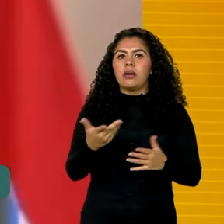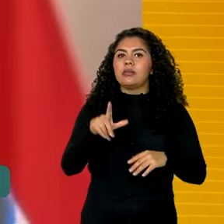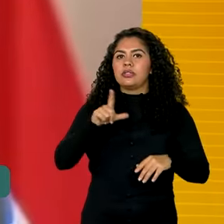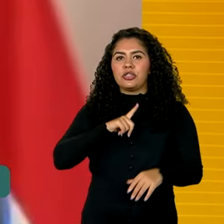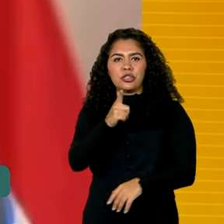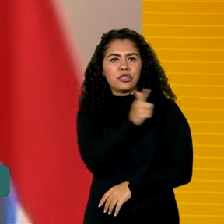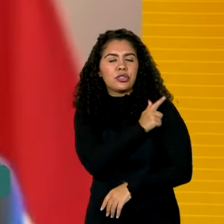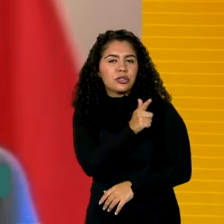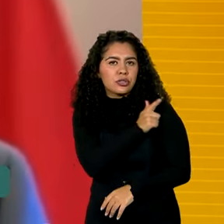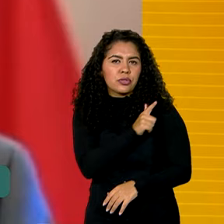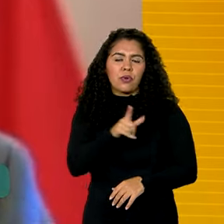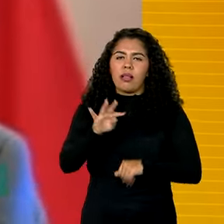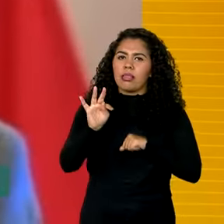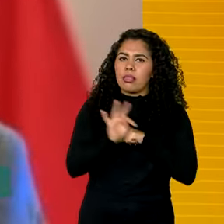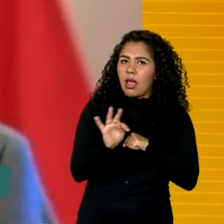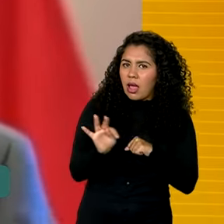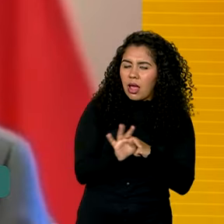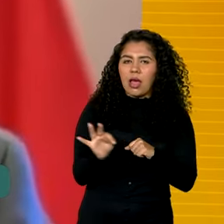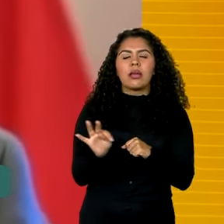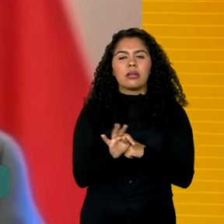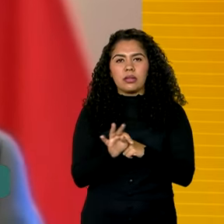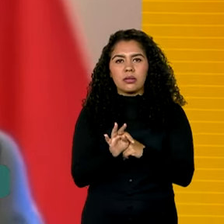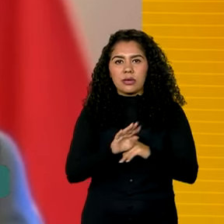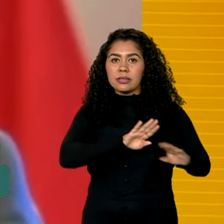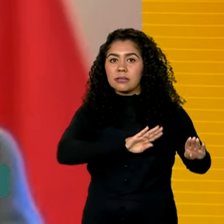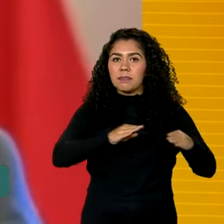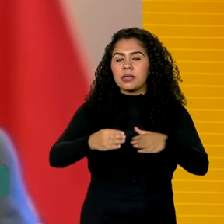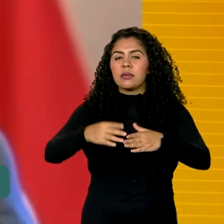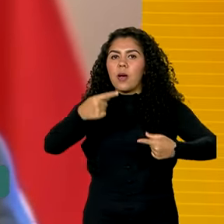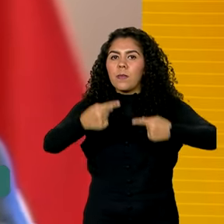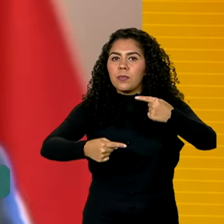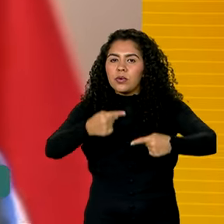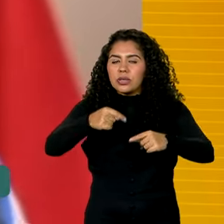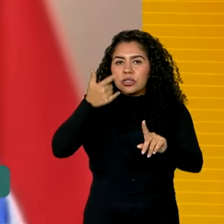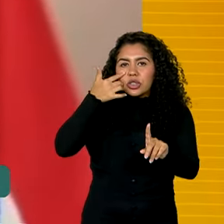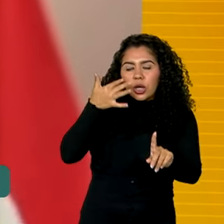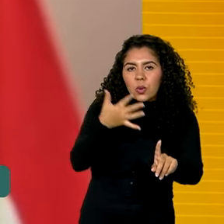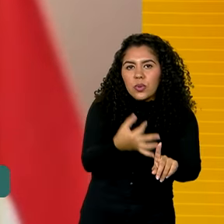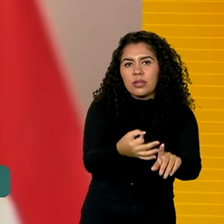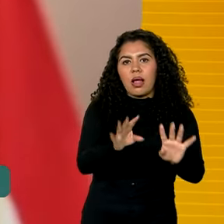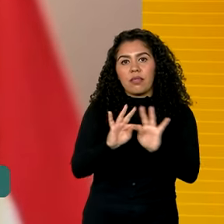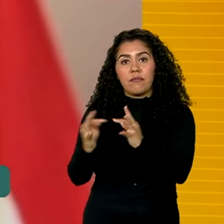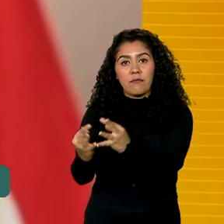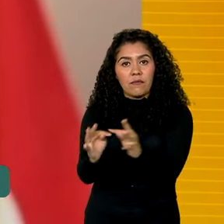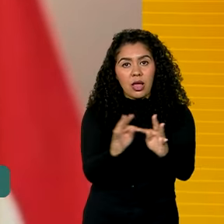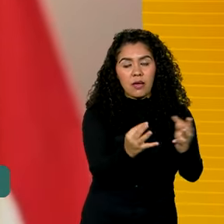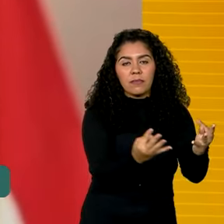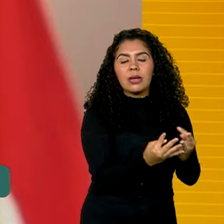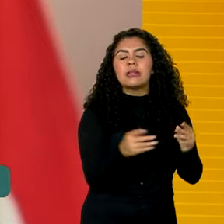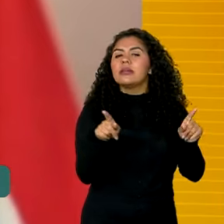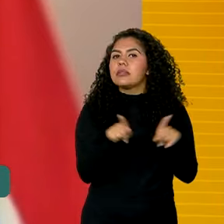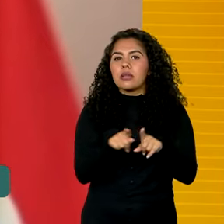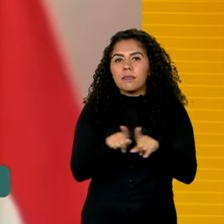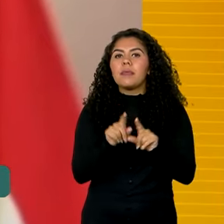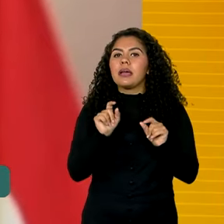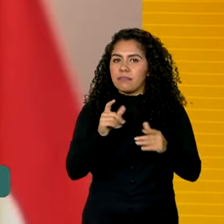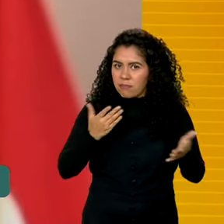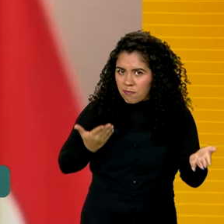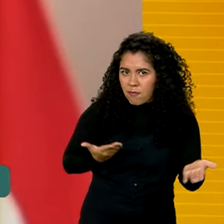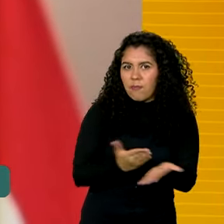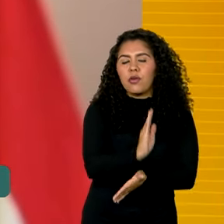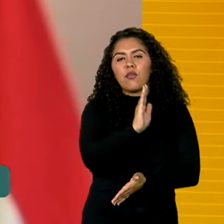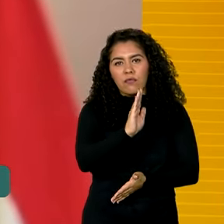gestores, de técnicos para a política de cuidados e família. Eu destaco ainda aqui a aprovação